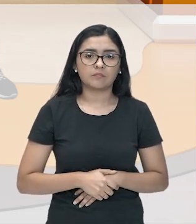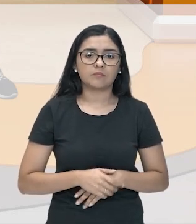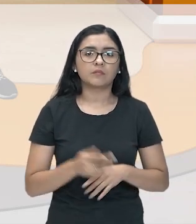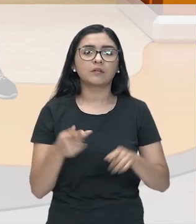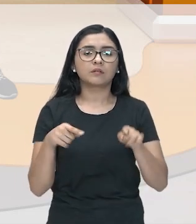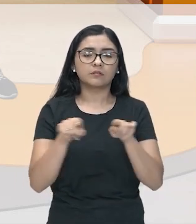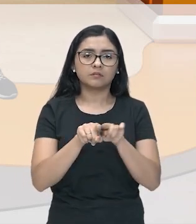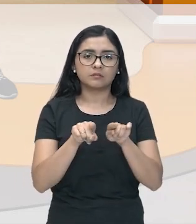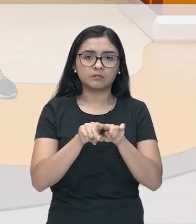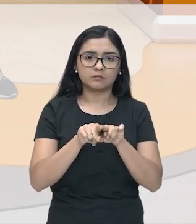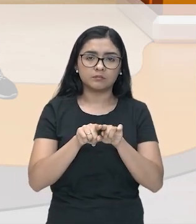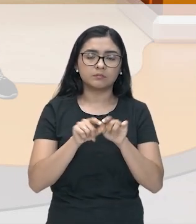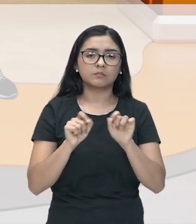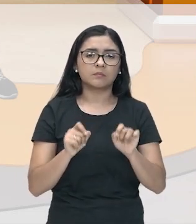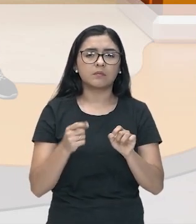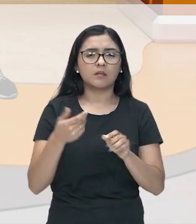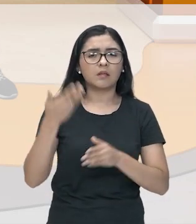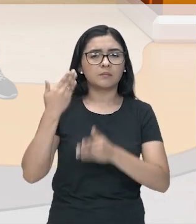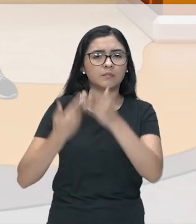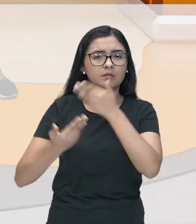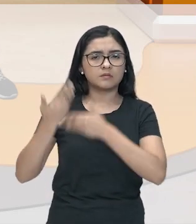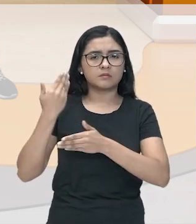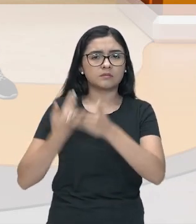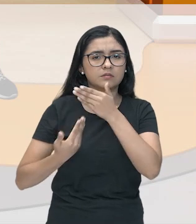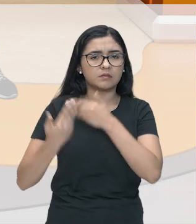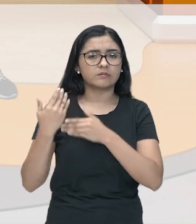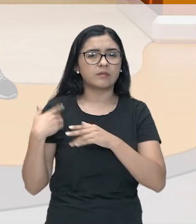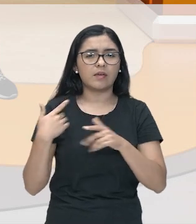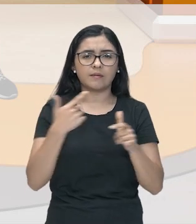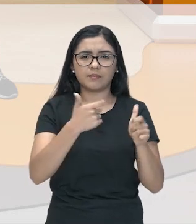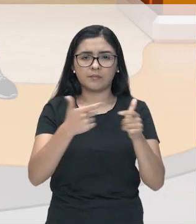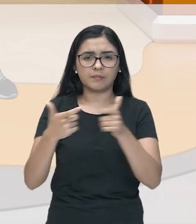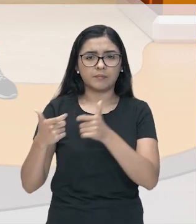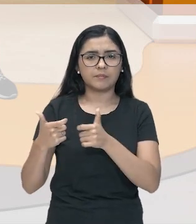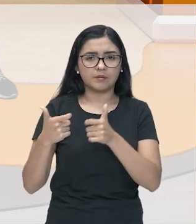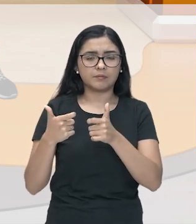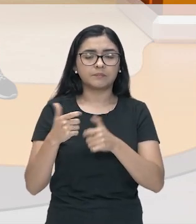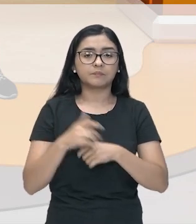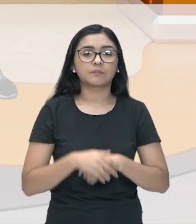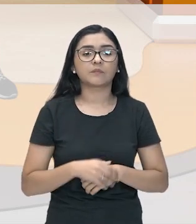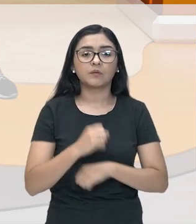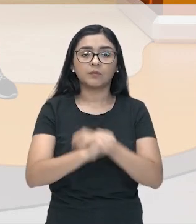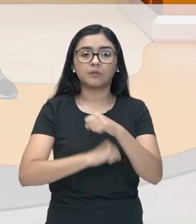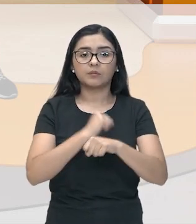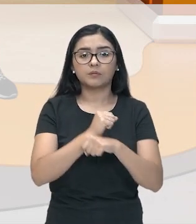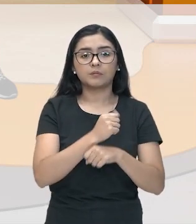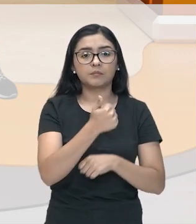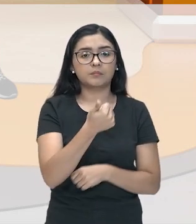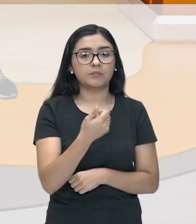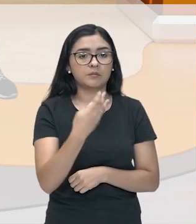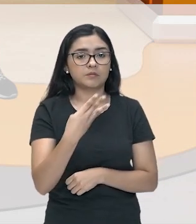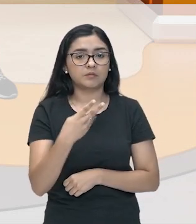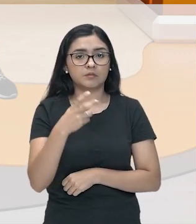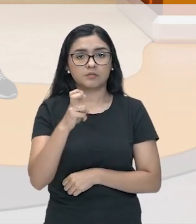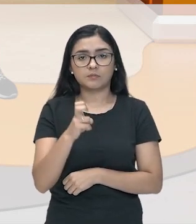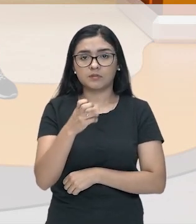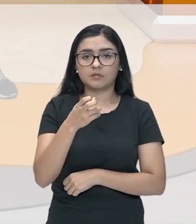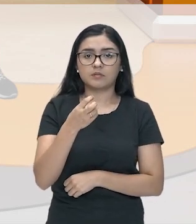turcos otomanos, lá no Oriente, onde o bicho tá pegando, tá? No ano de 1453.